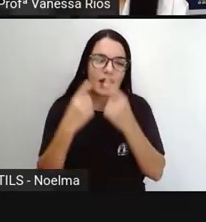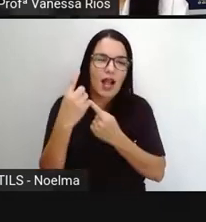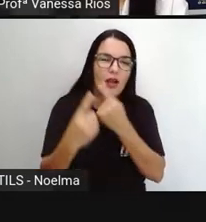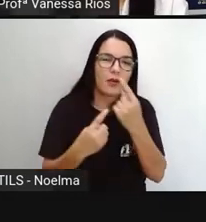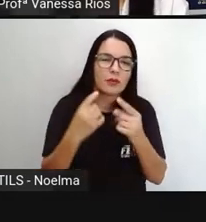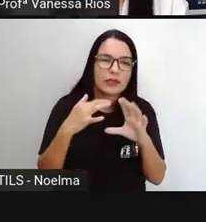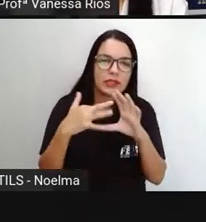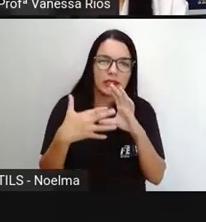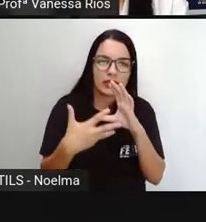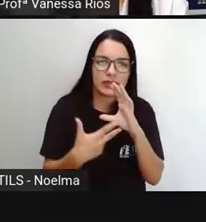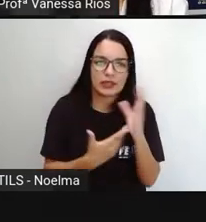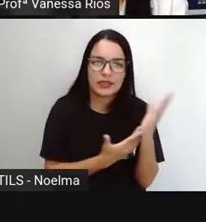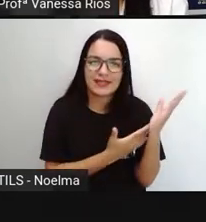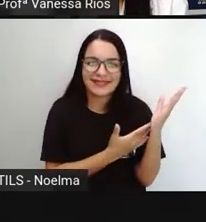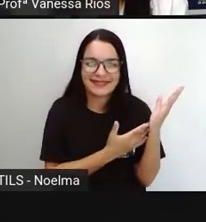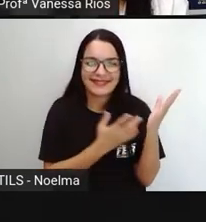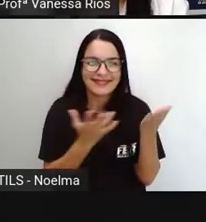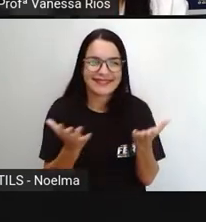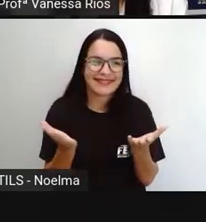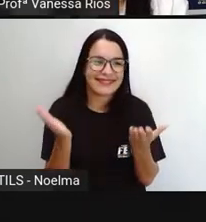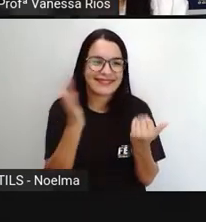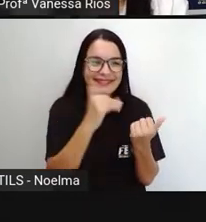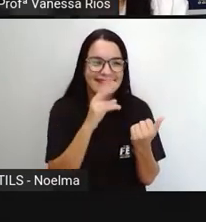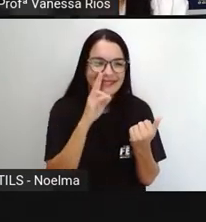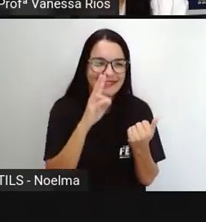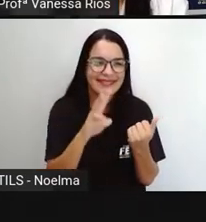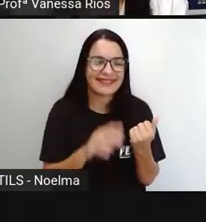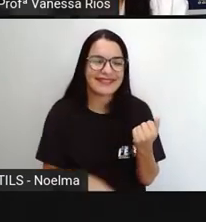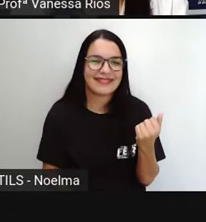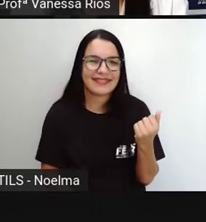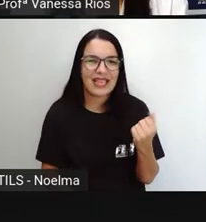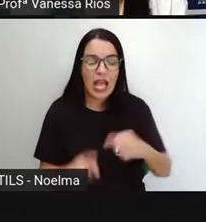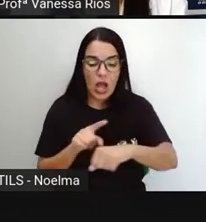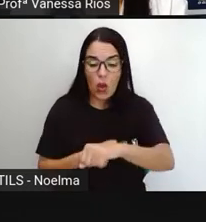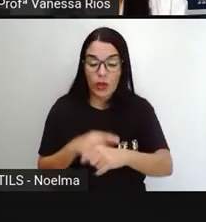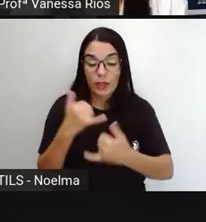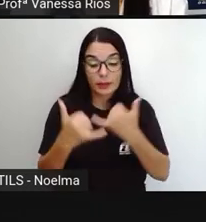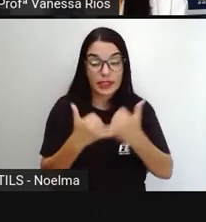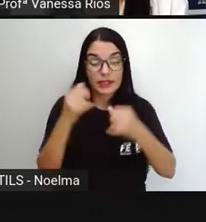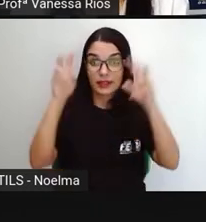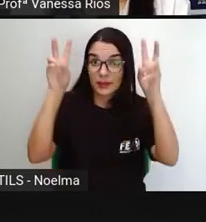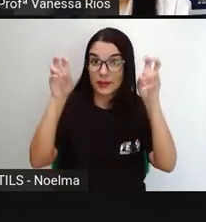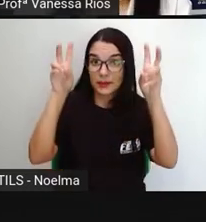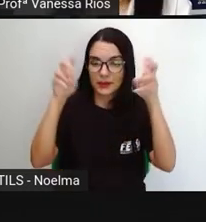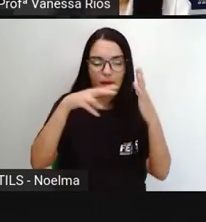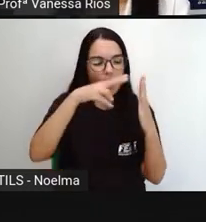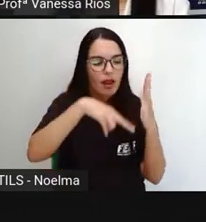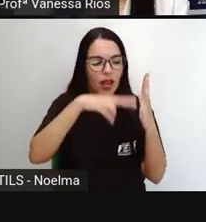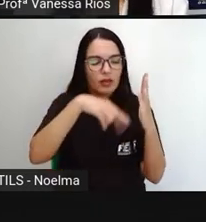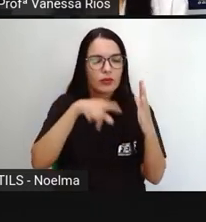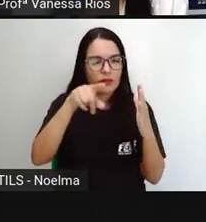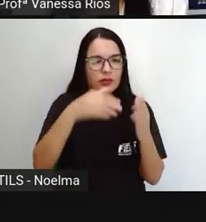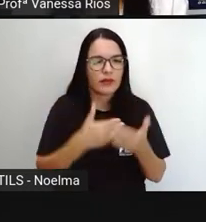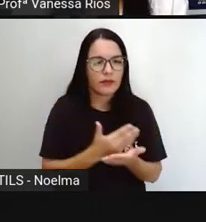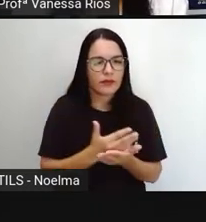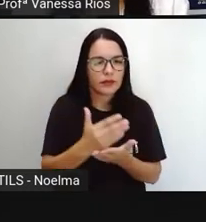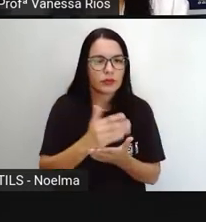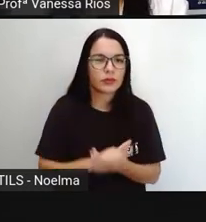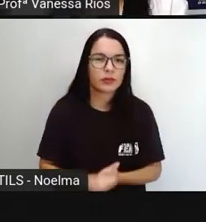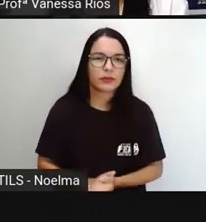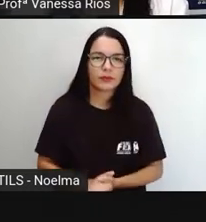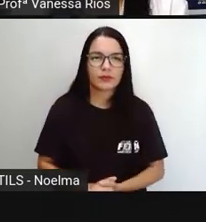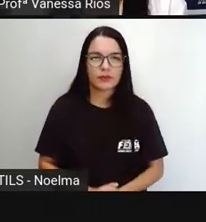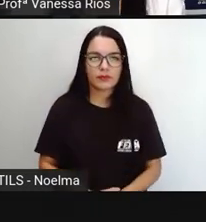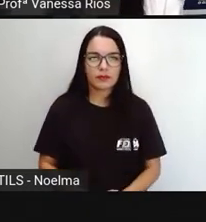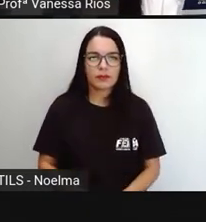não observou nesta aula. Então, agora a gente vai observar. Hora da Brincadeira. A Pró vai fazer a leitura e você pode acompanhar a leitura